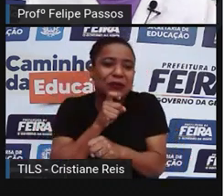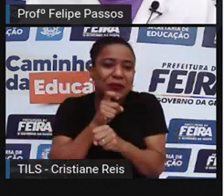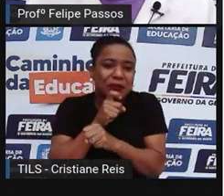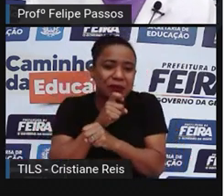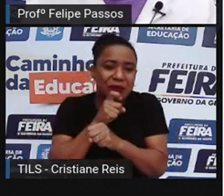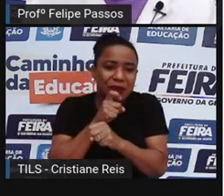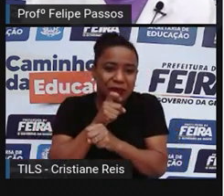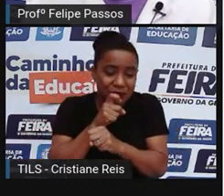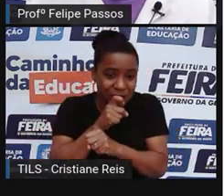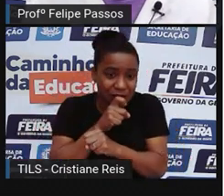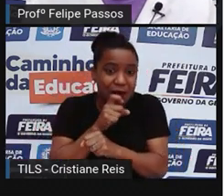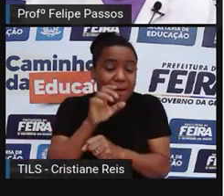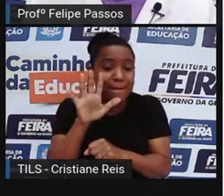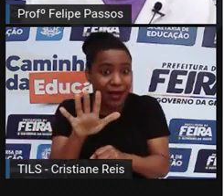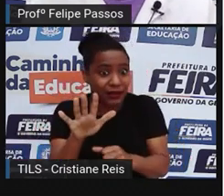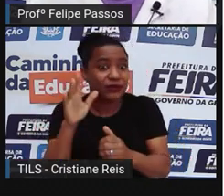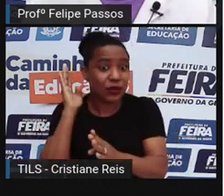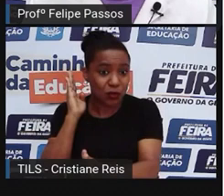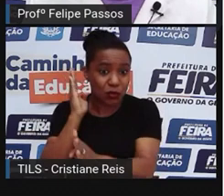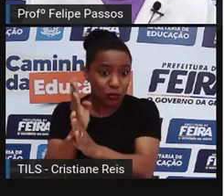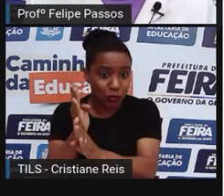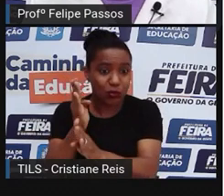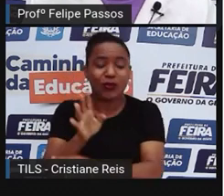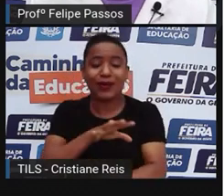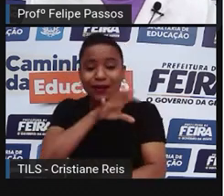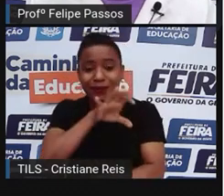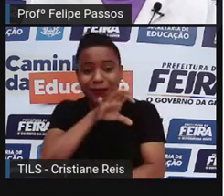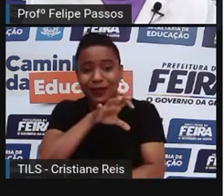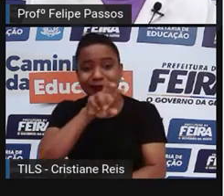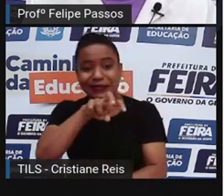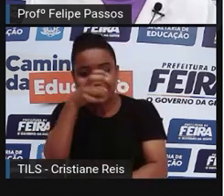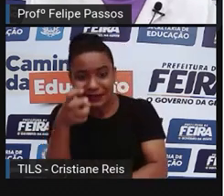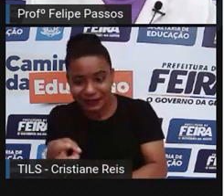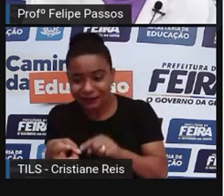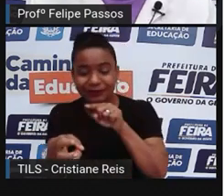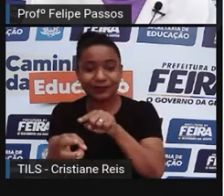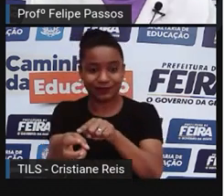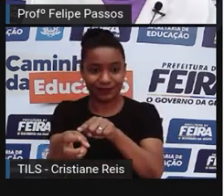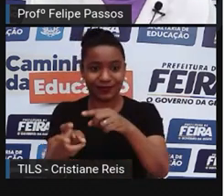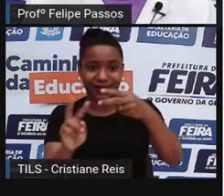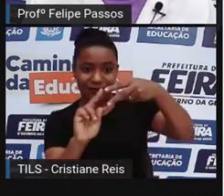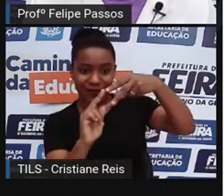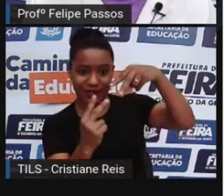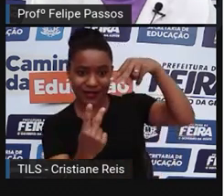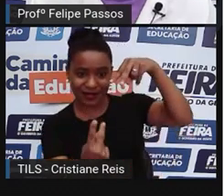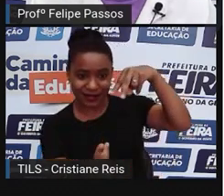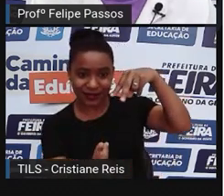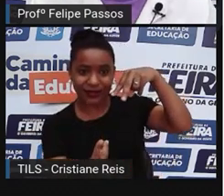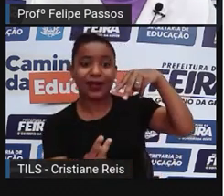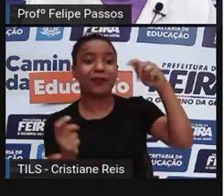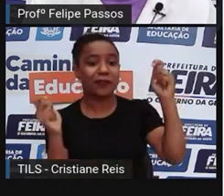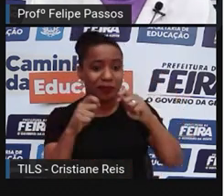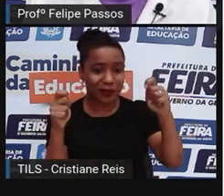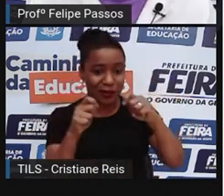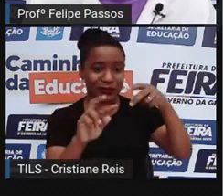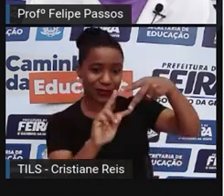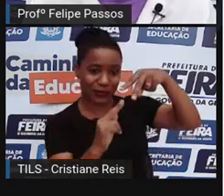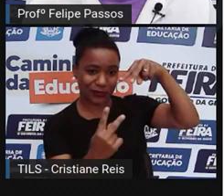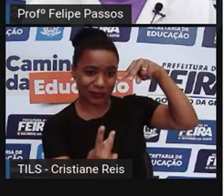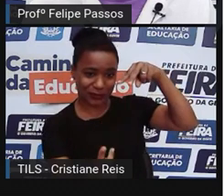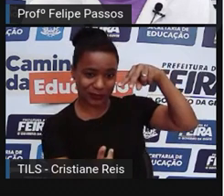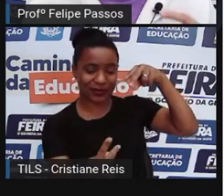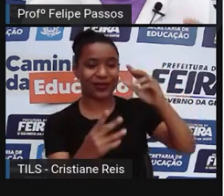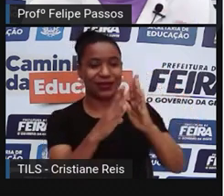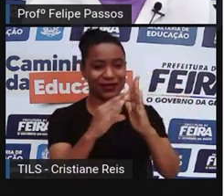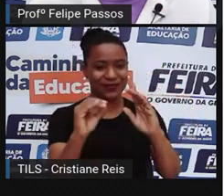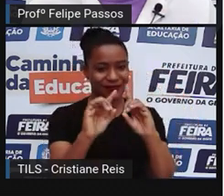com células inteiras. E isso faz com que o DNA pode estar preservado também. Então, vamos ver esse caso curioso